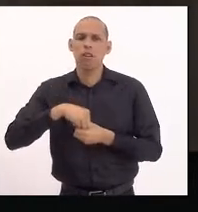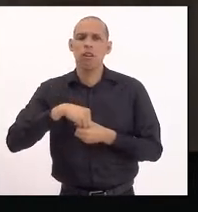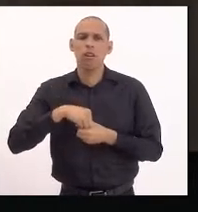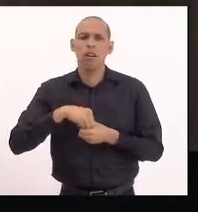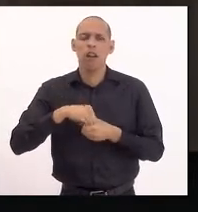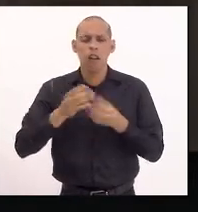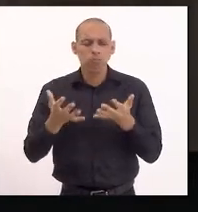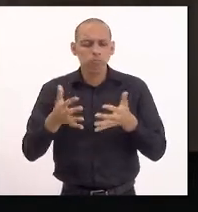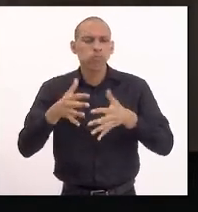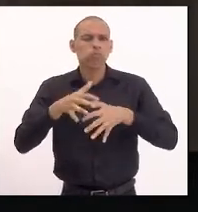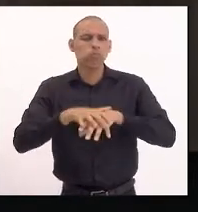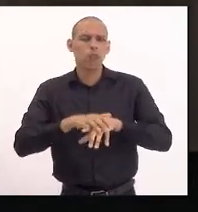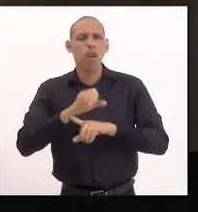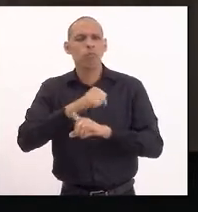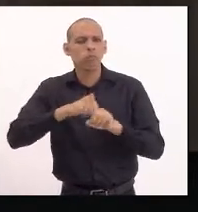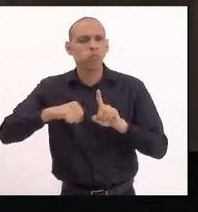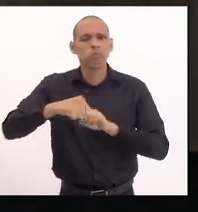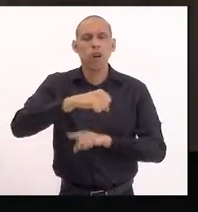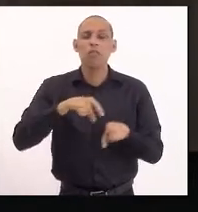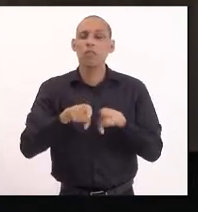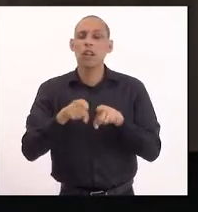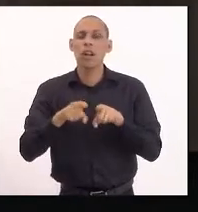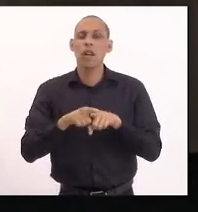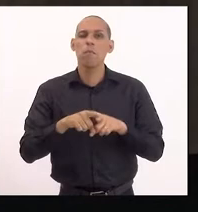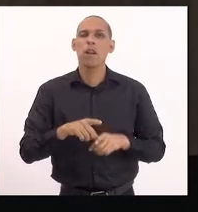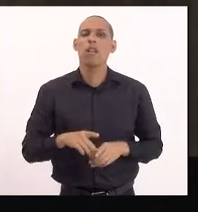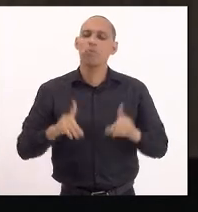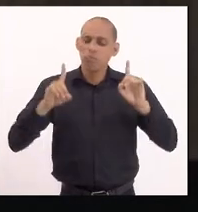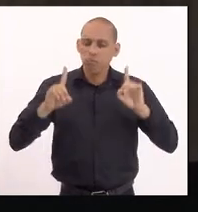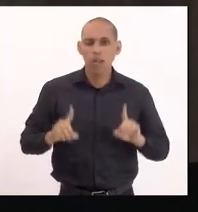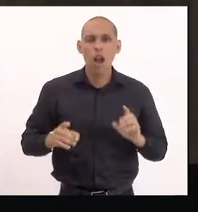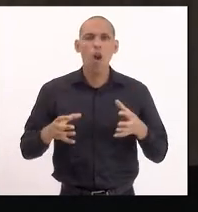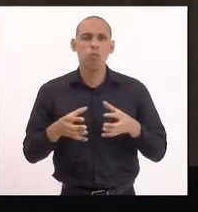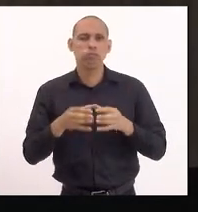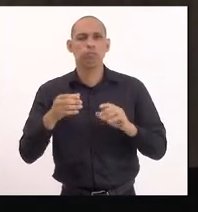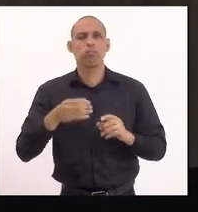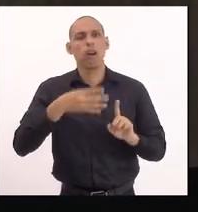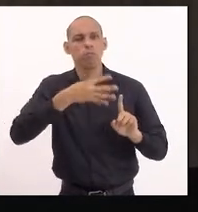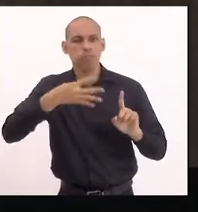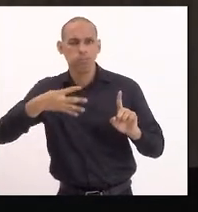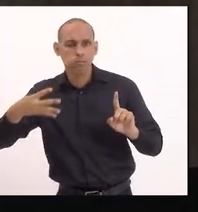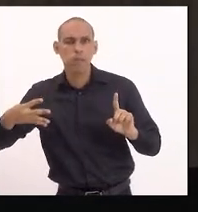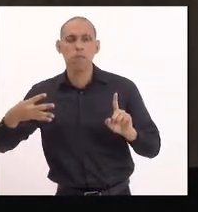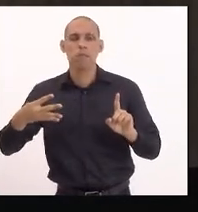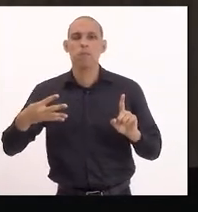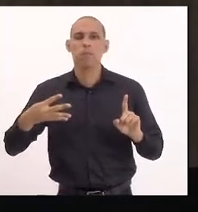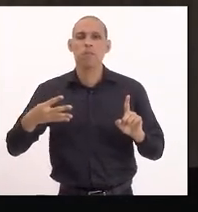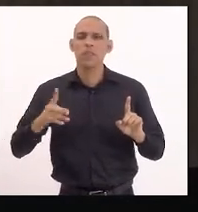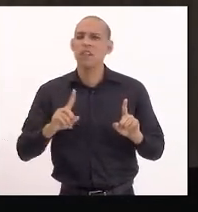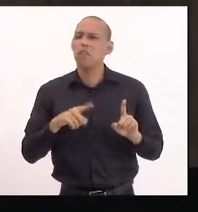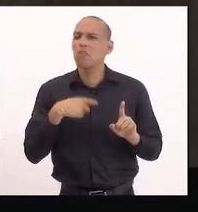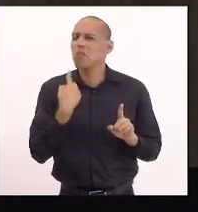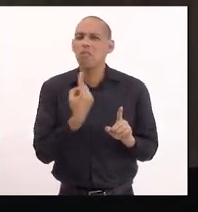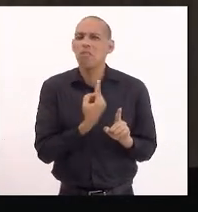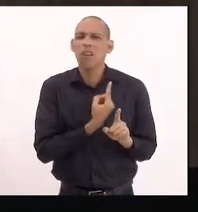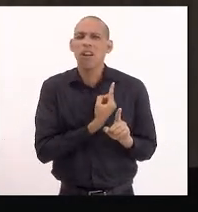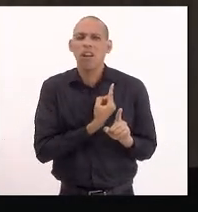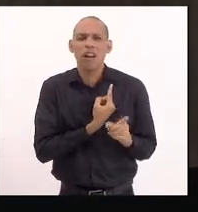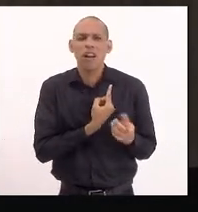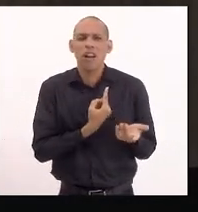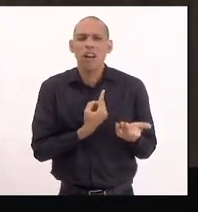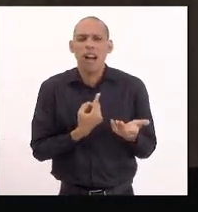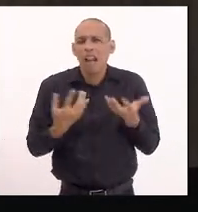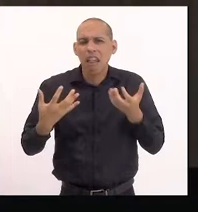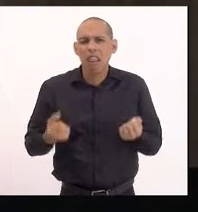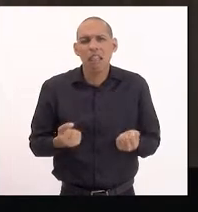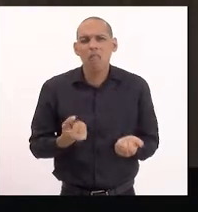social, pelos direitos do grupo LGBTQIA+. De jeito nenhum, de maneira nenhum, podemos votar e